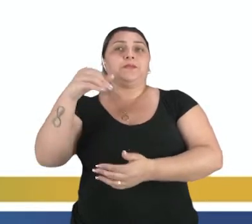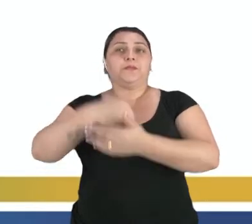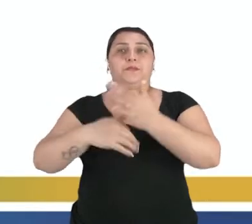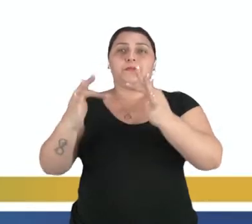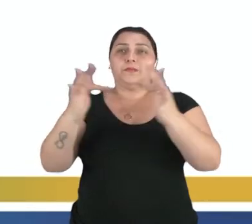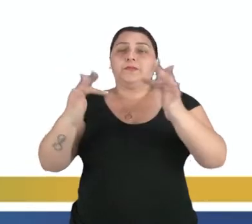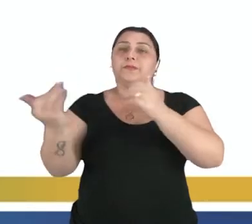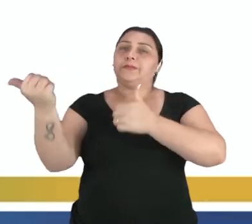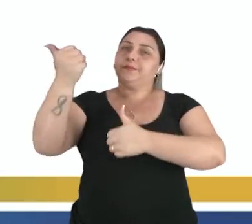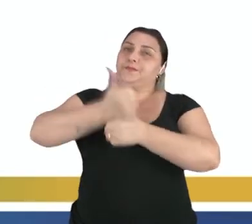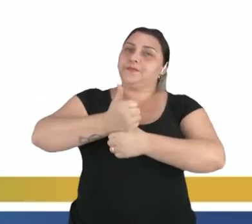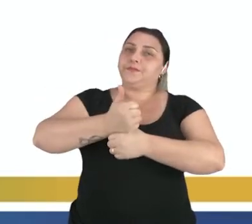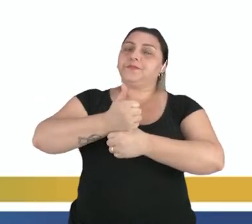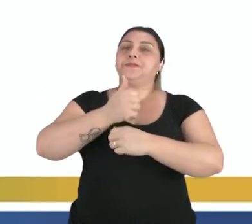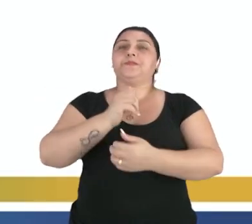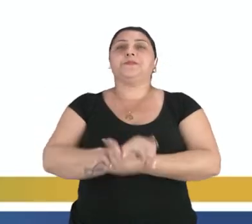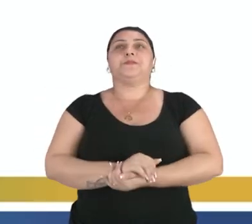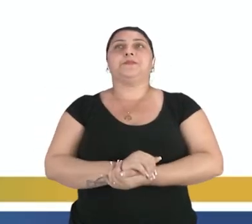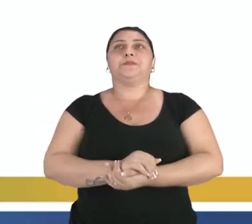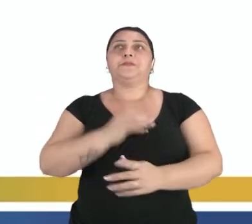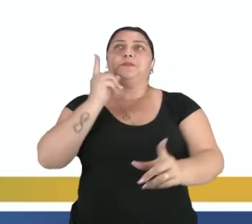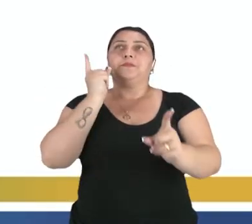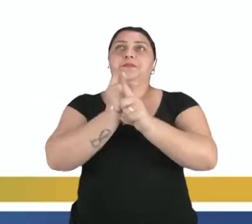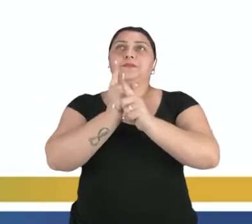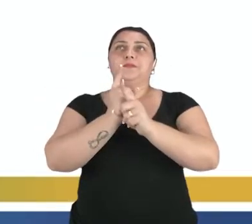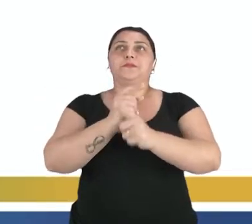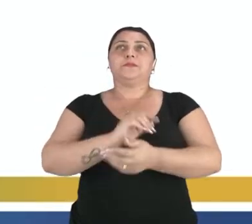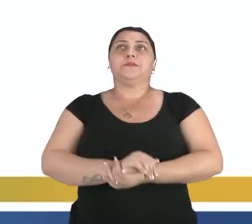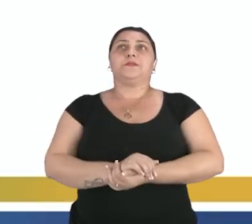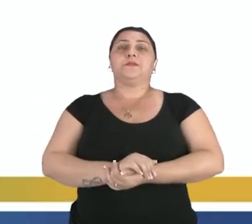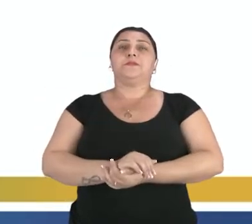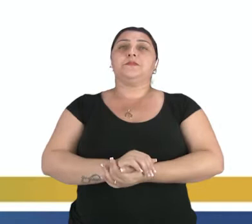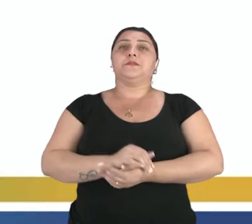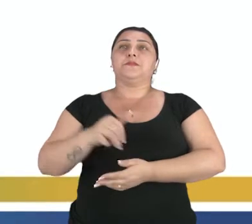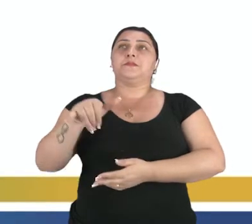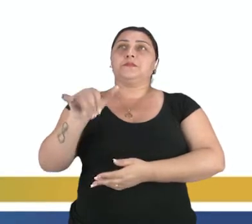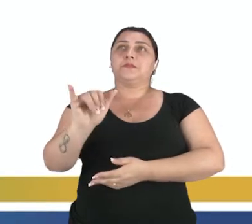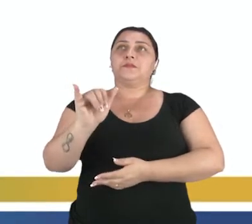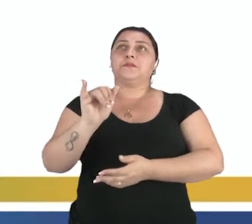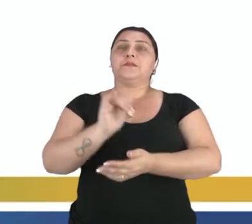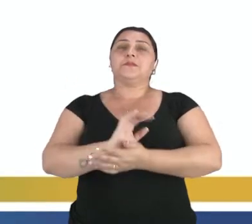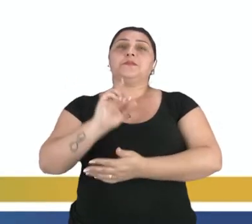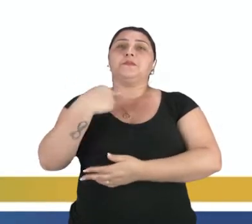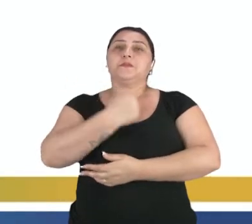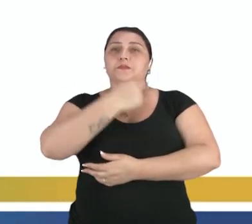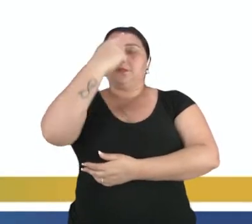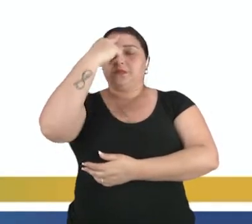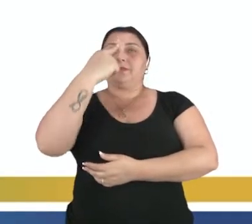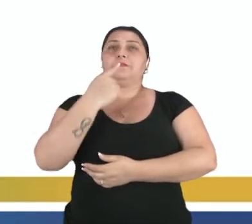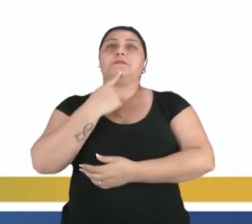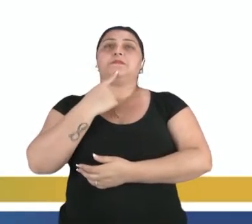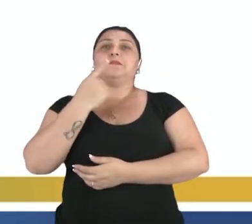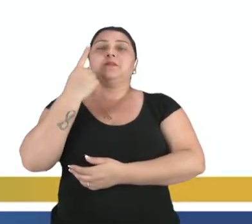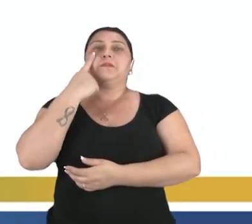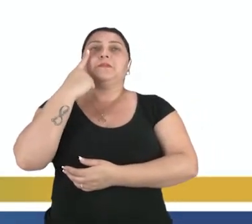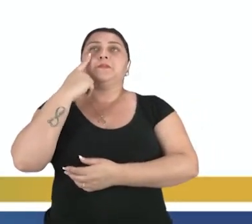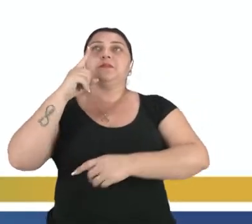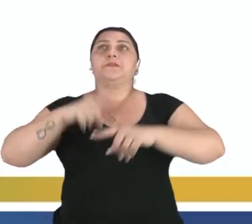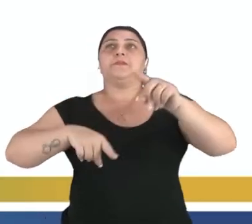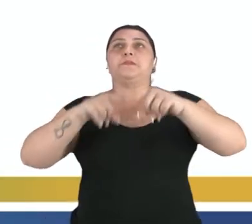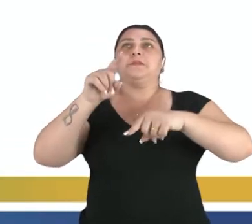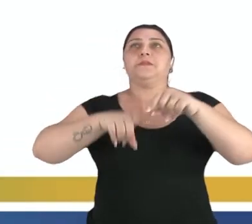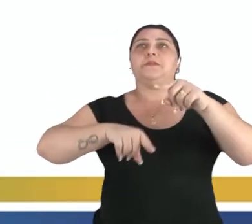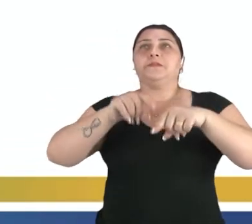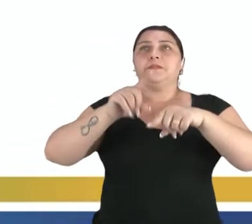função, eu vou substituir para encontrar o valor de y, que é a nossa imagem. Então, acompanhe o material.